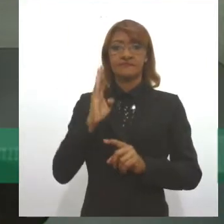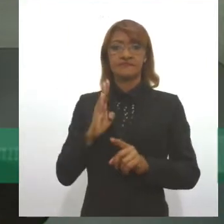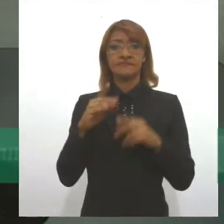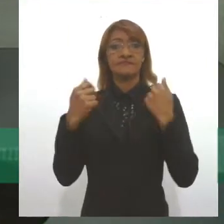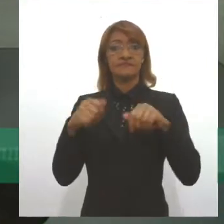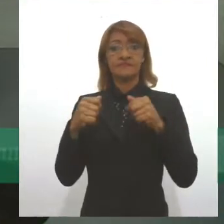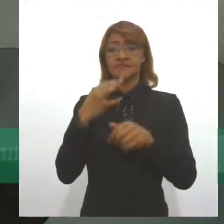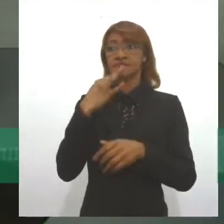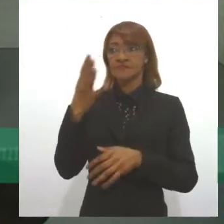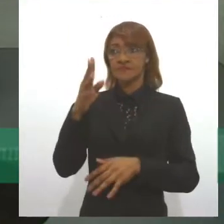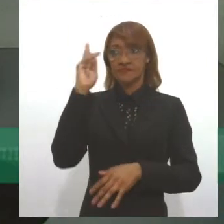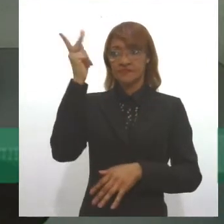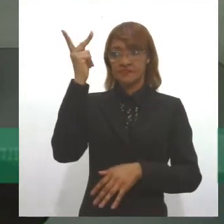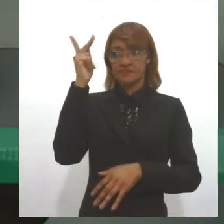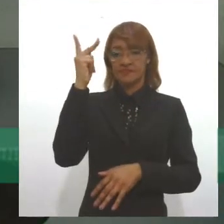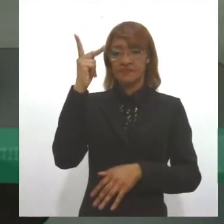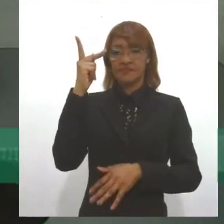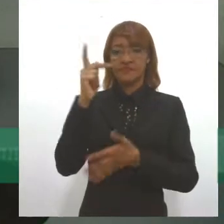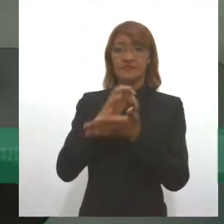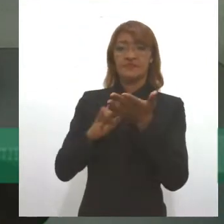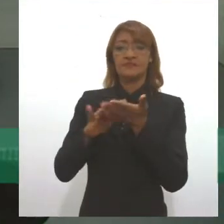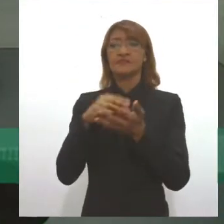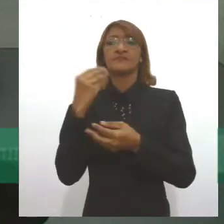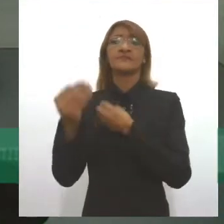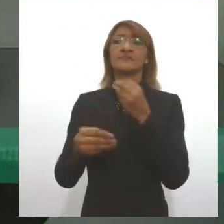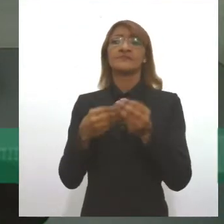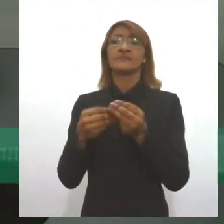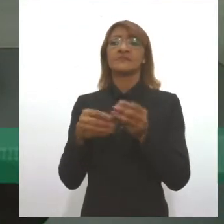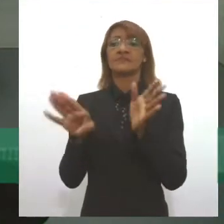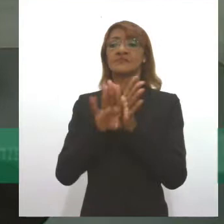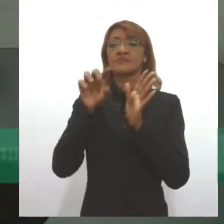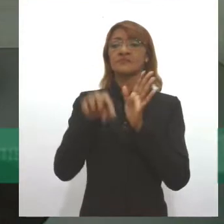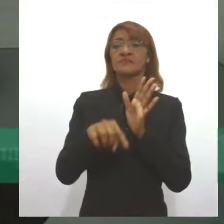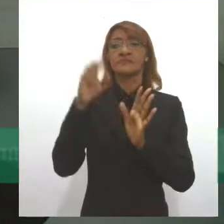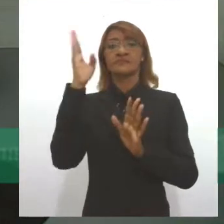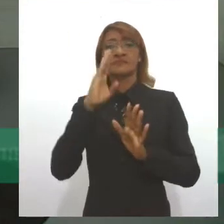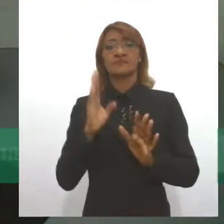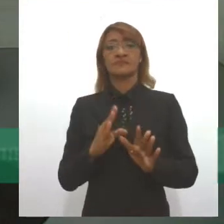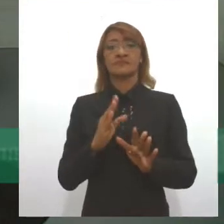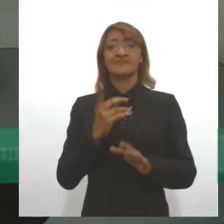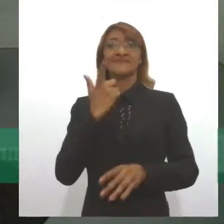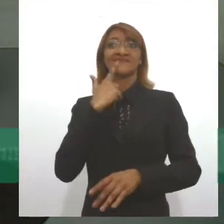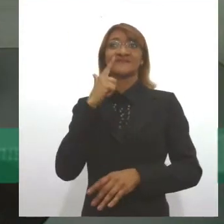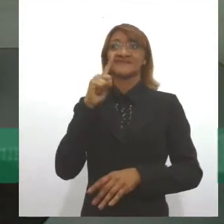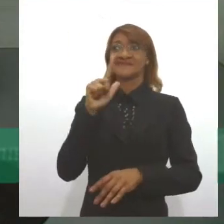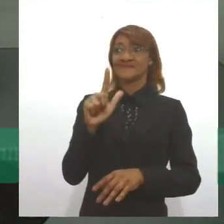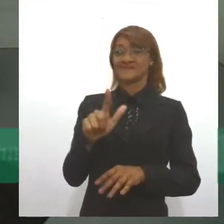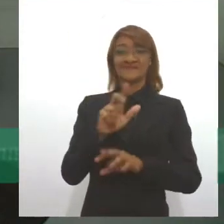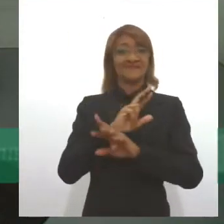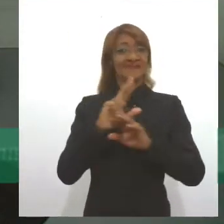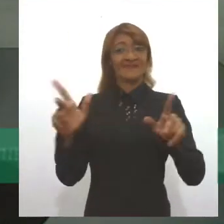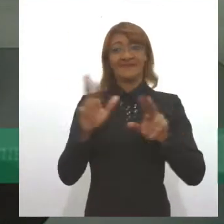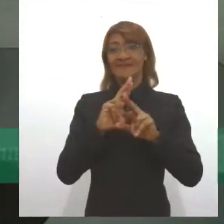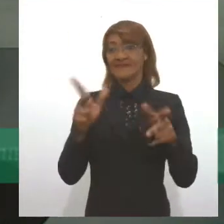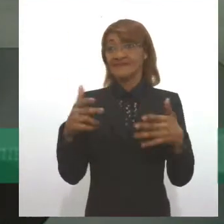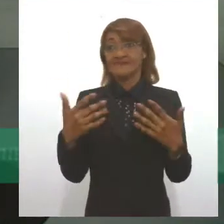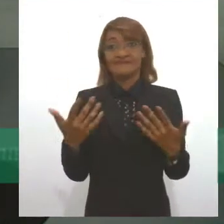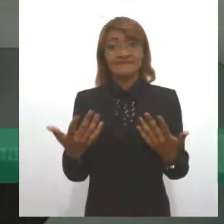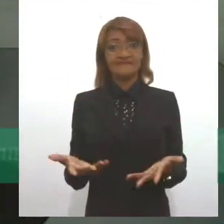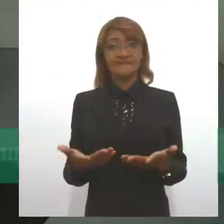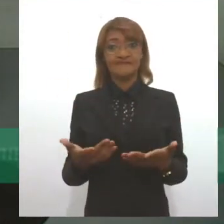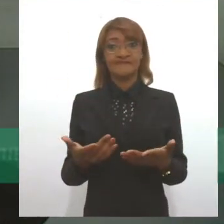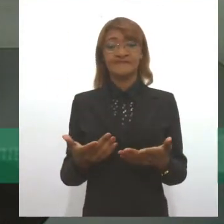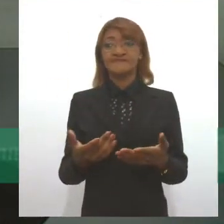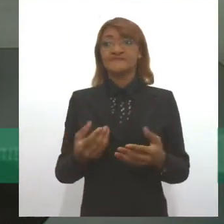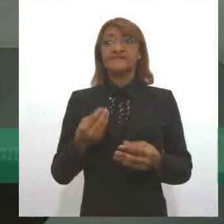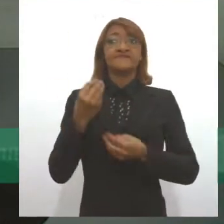mais da história dos ciganos, como chegaram no Brasil, já que é uma língua que é a grafa, que não está lá contabilizada, e